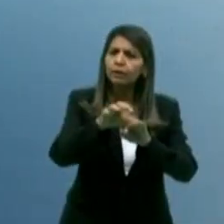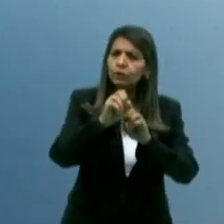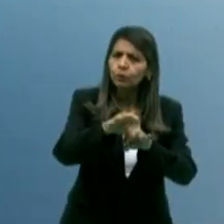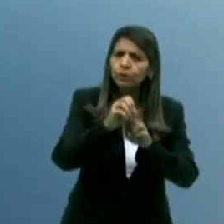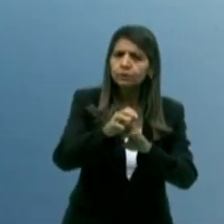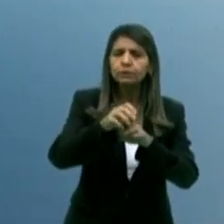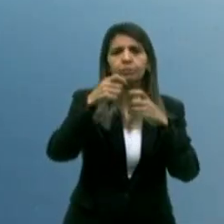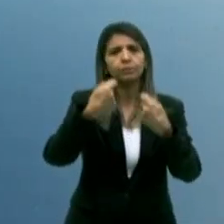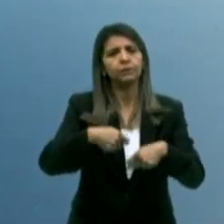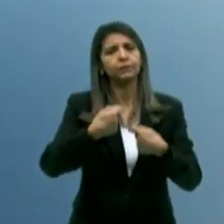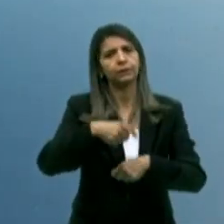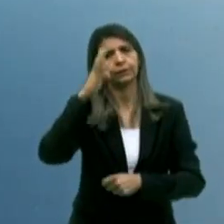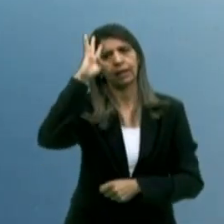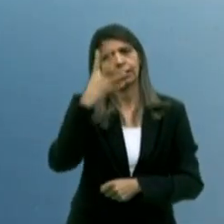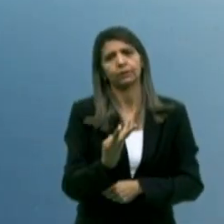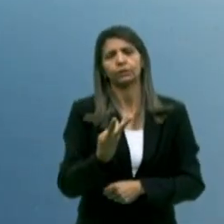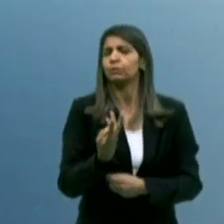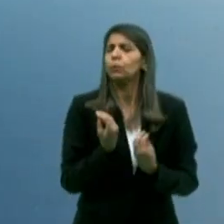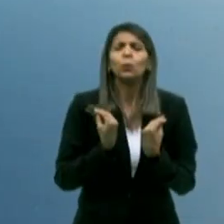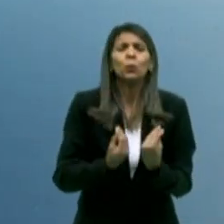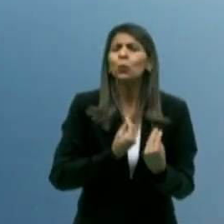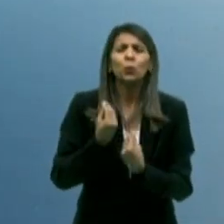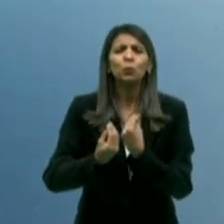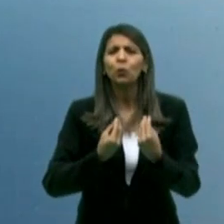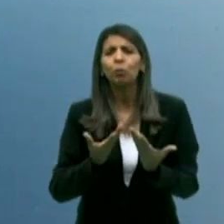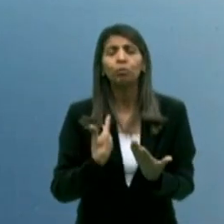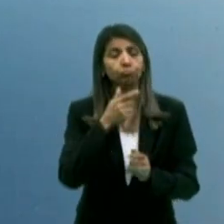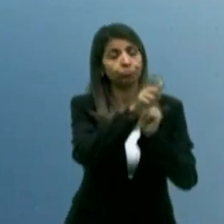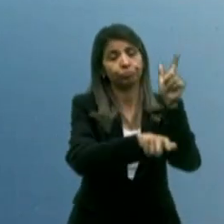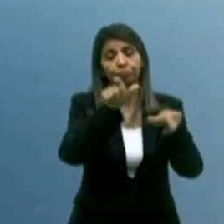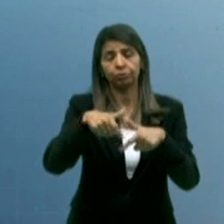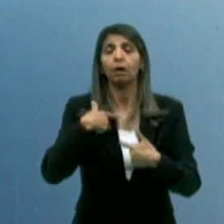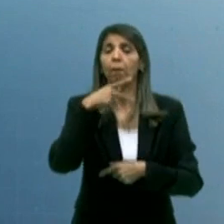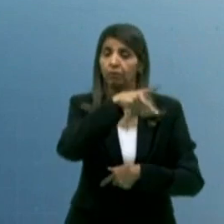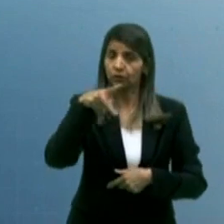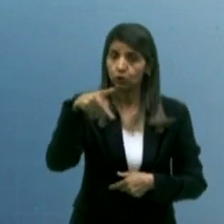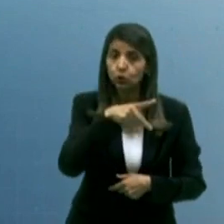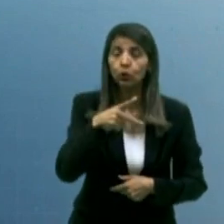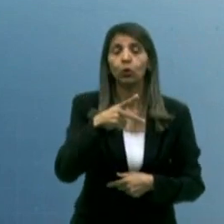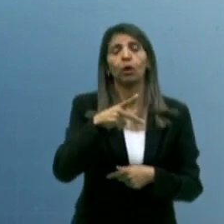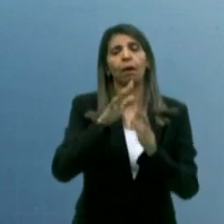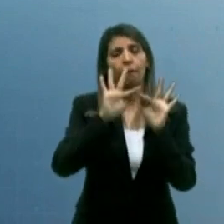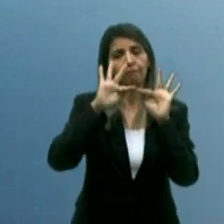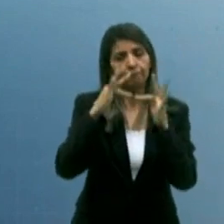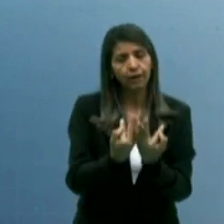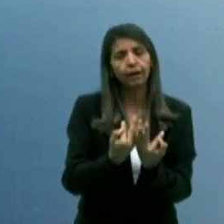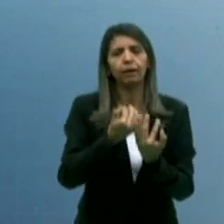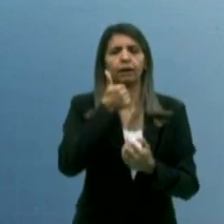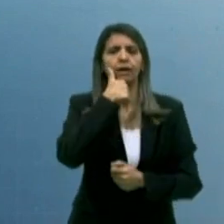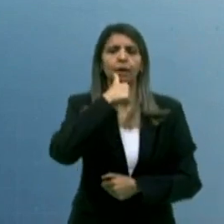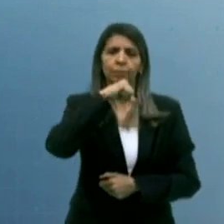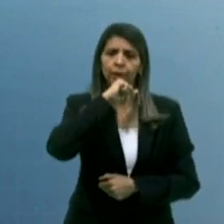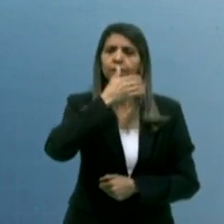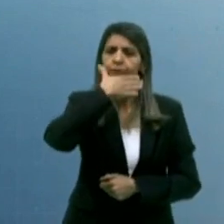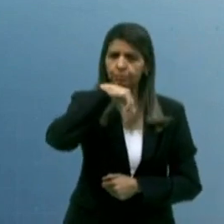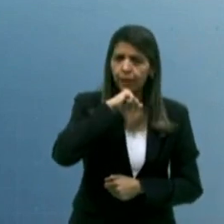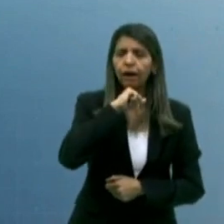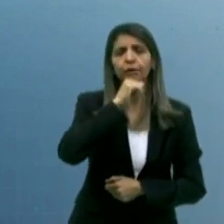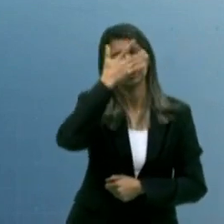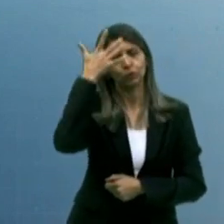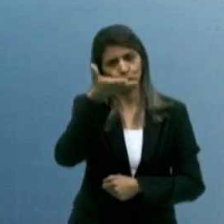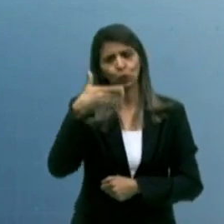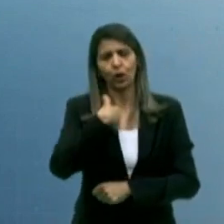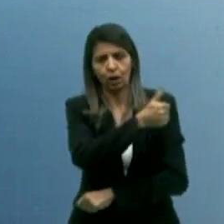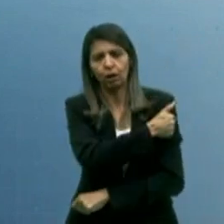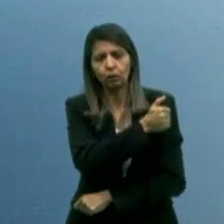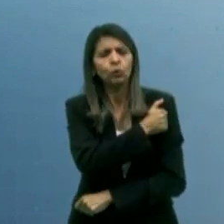escutar os professores, escutar os pais e os estudantes, dali se encontrar uma solução. Quais os problemas que